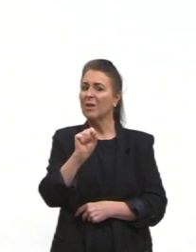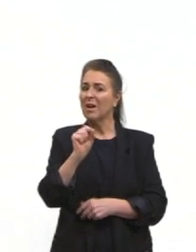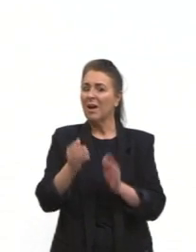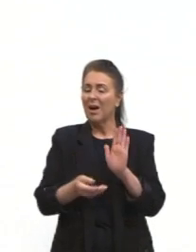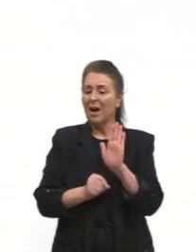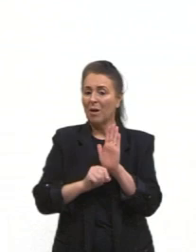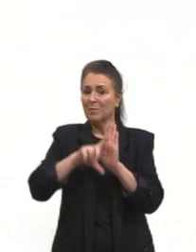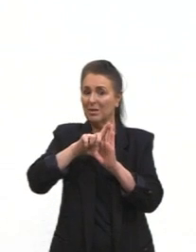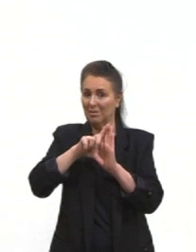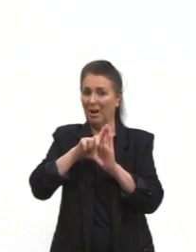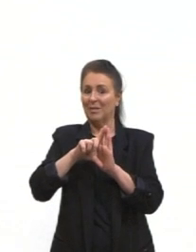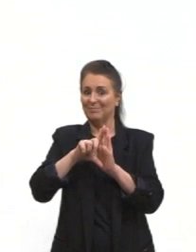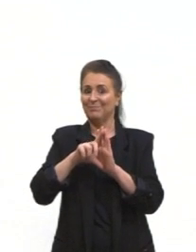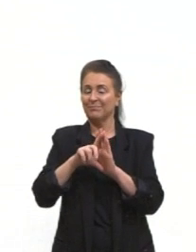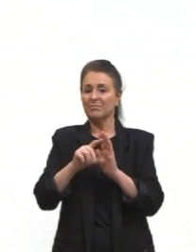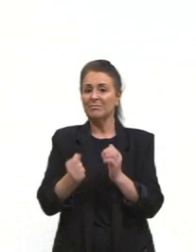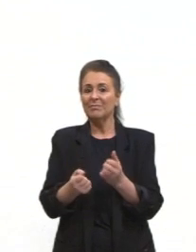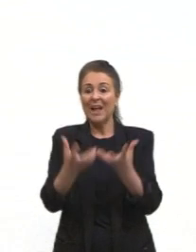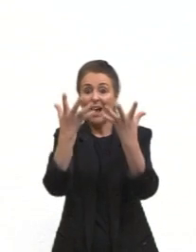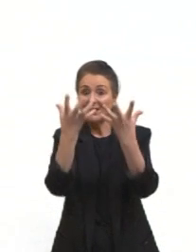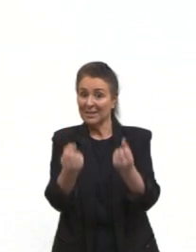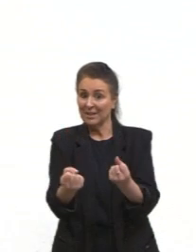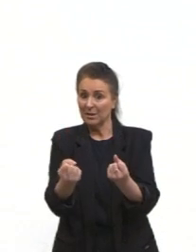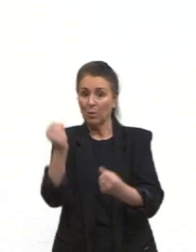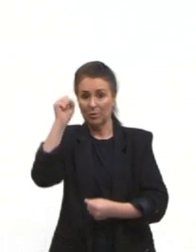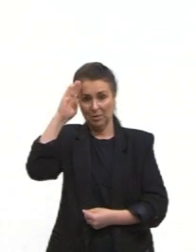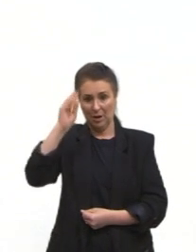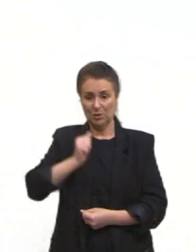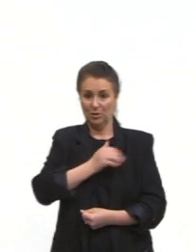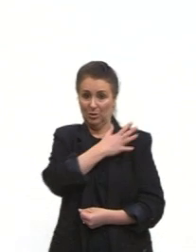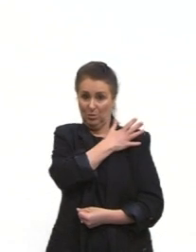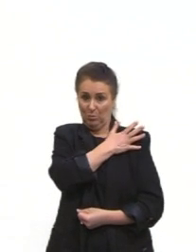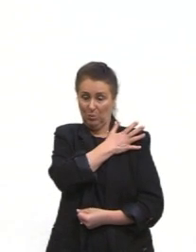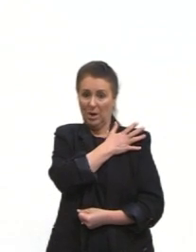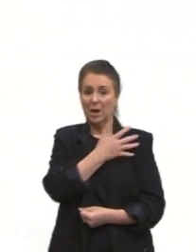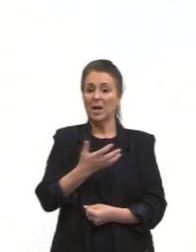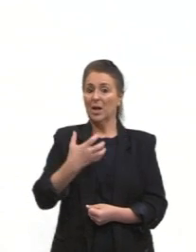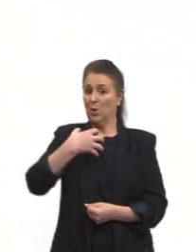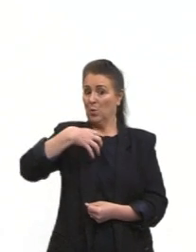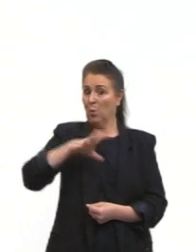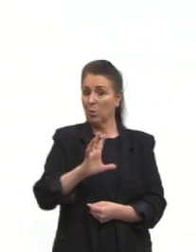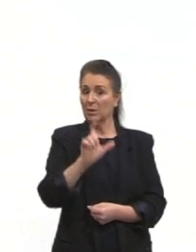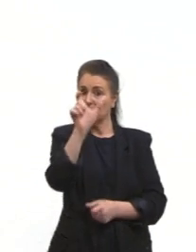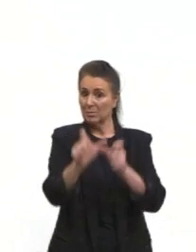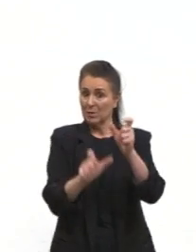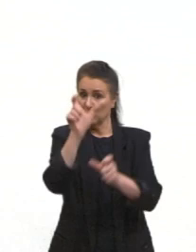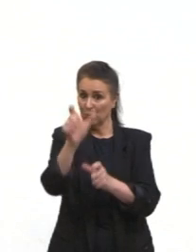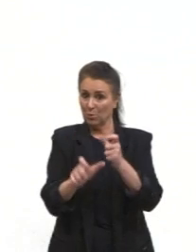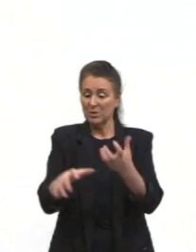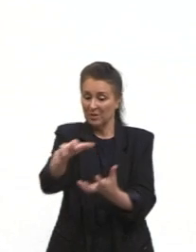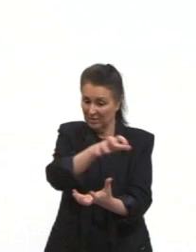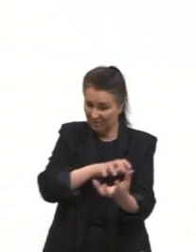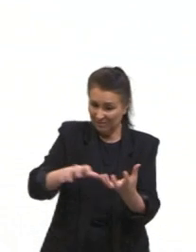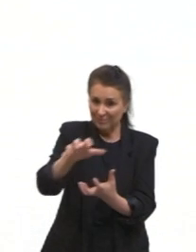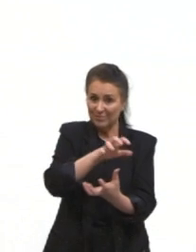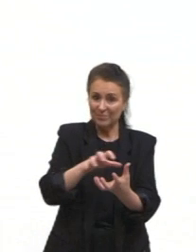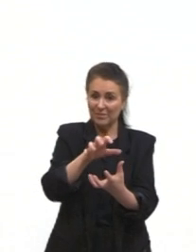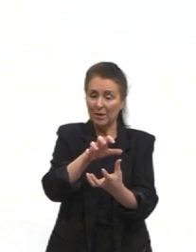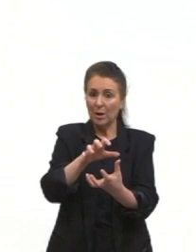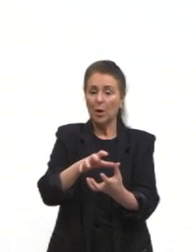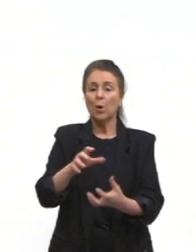popularidade da ditadura e contestar os militantes, que eram de oposição, os militares